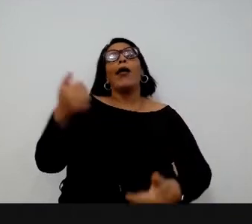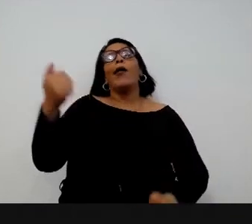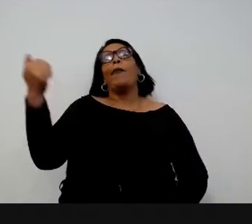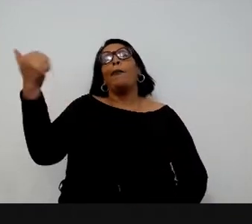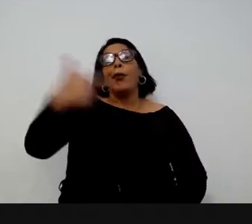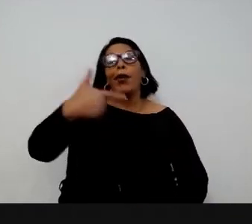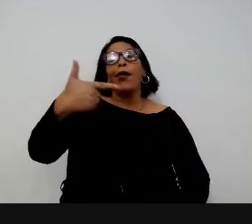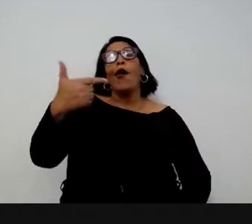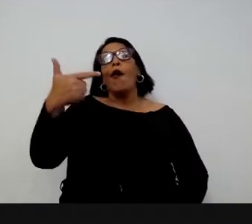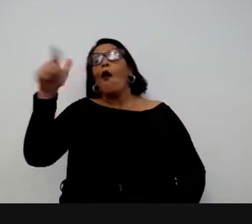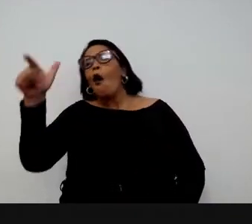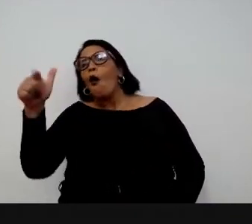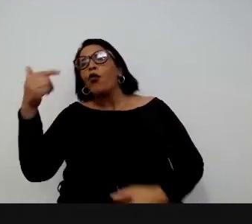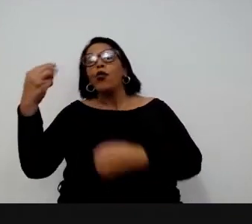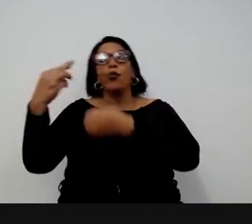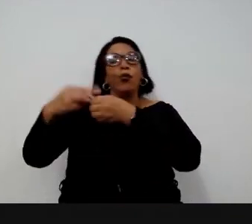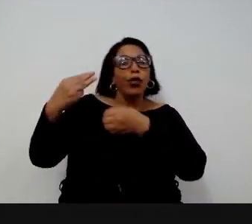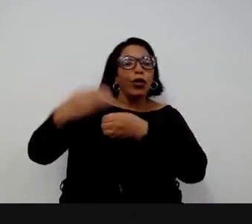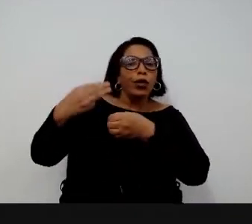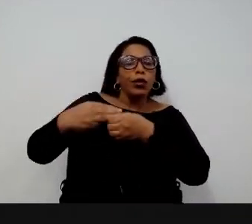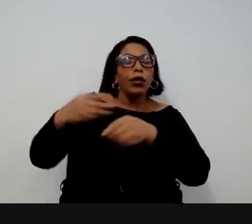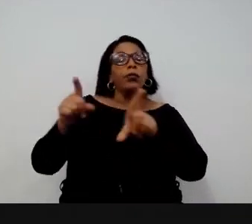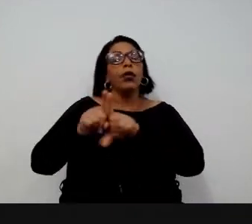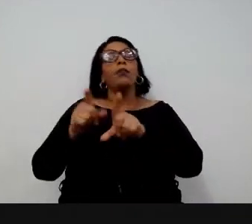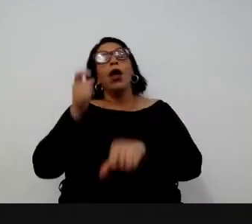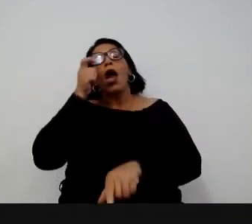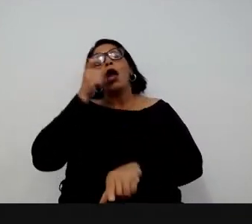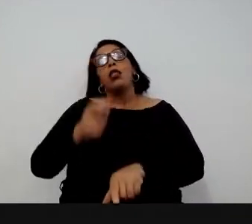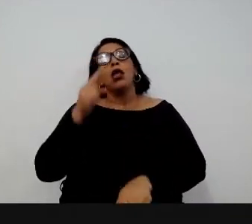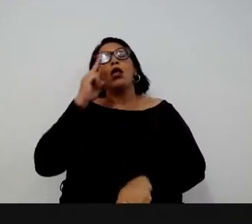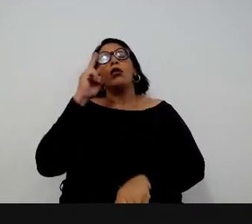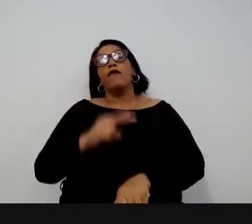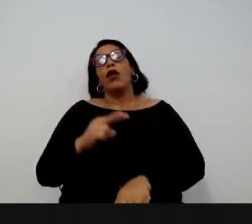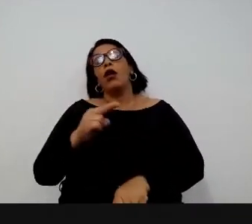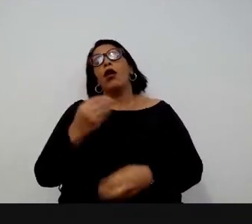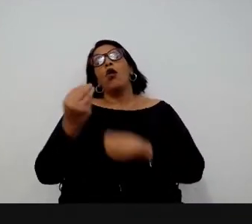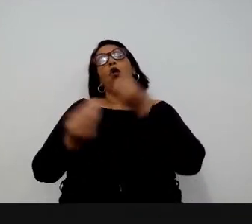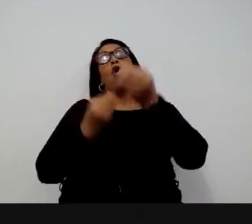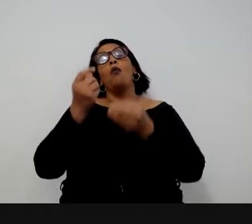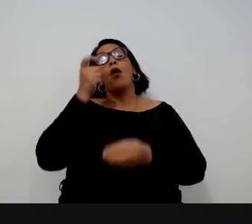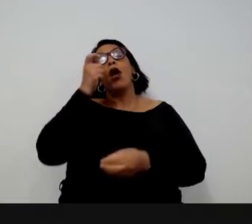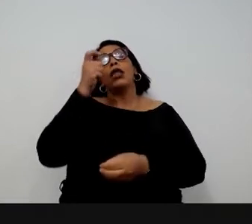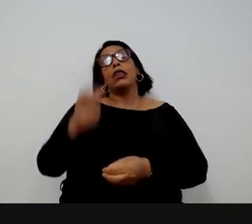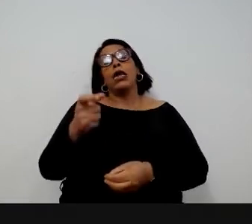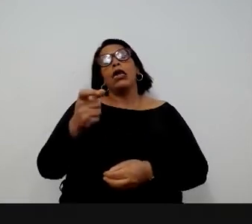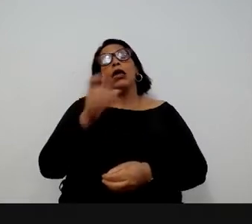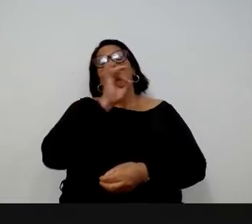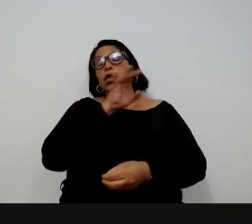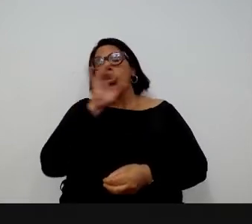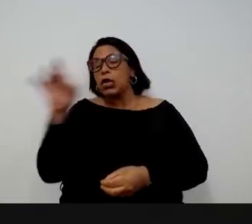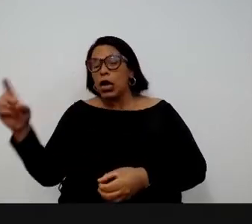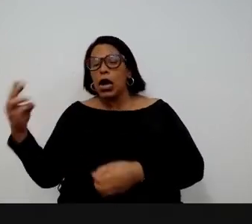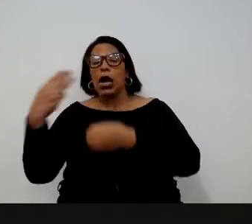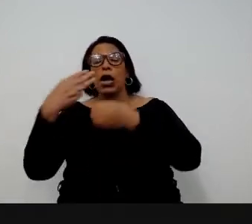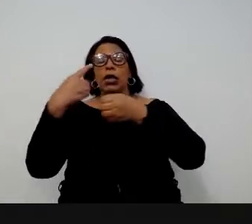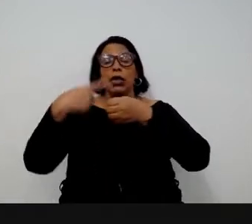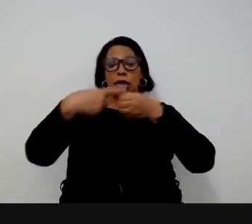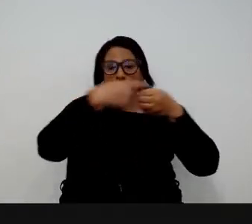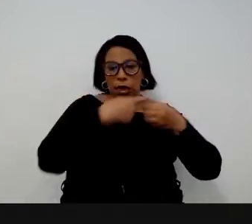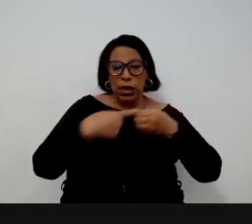ou pior é comparado a outros municípios. É muito interessante ver o quanto que isso gera de interesse de cidades